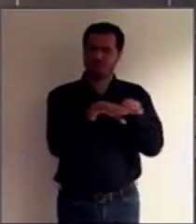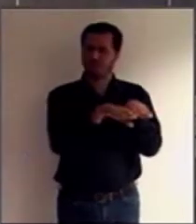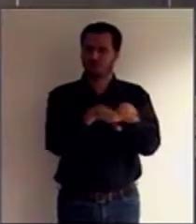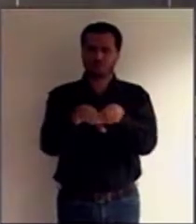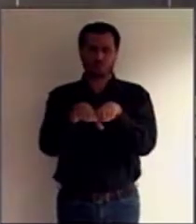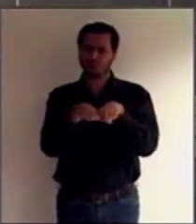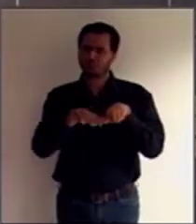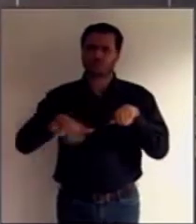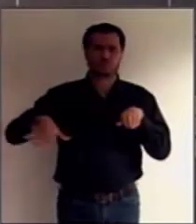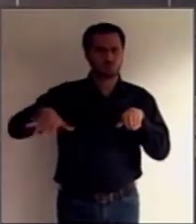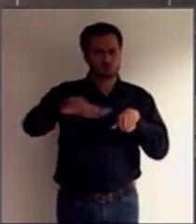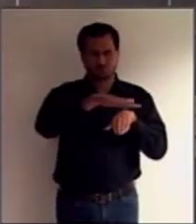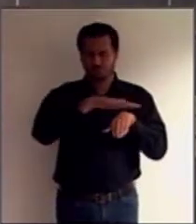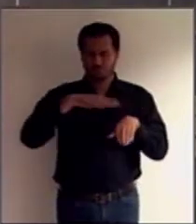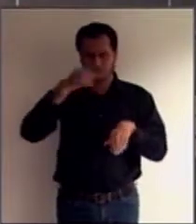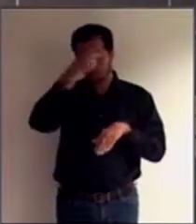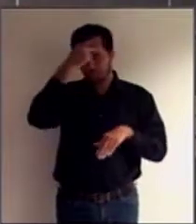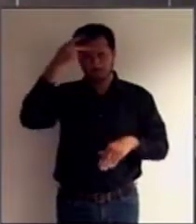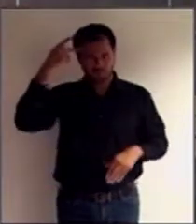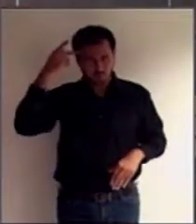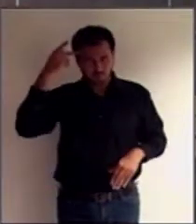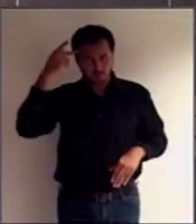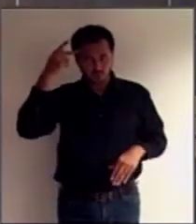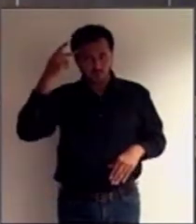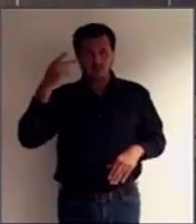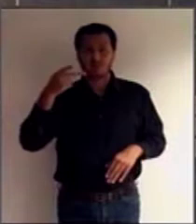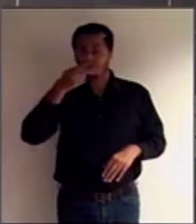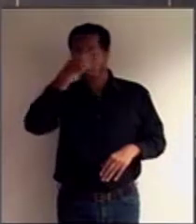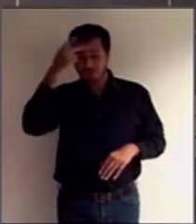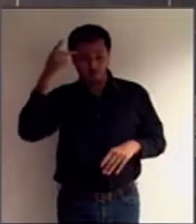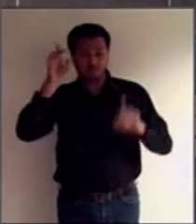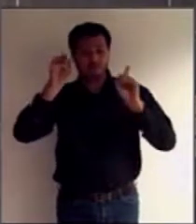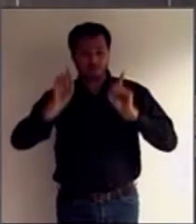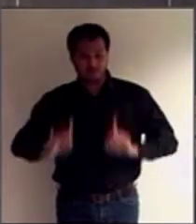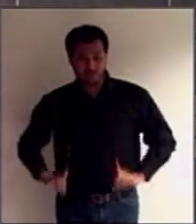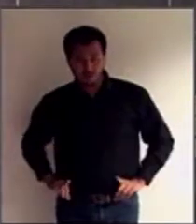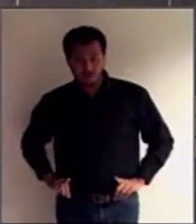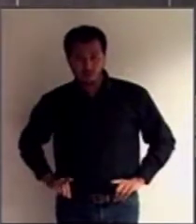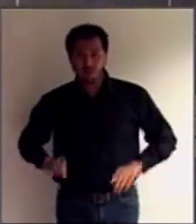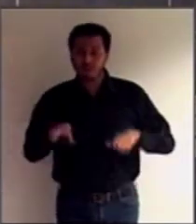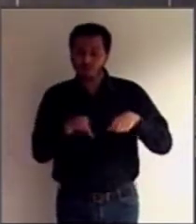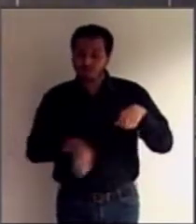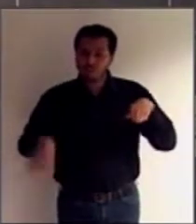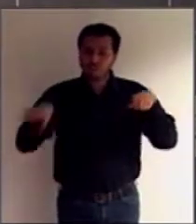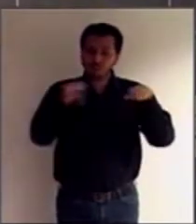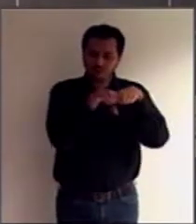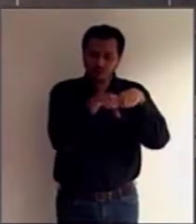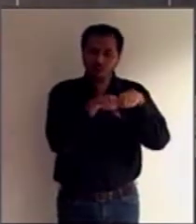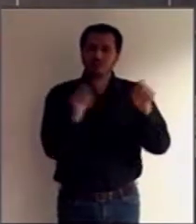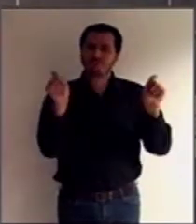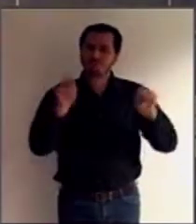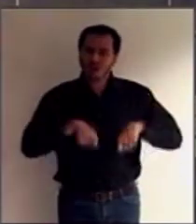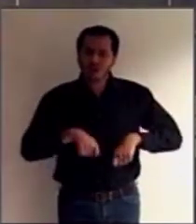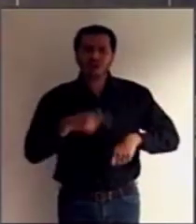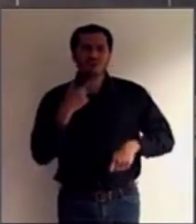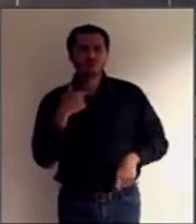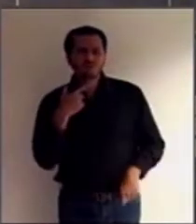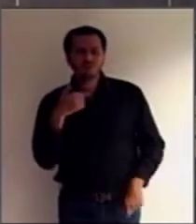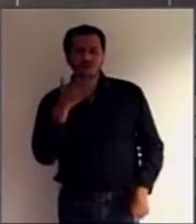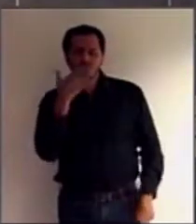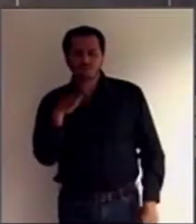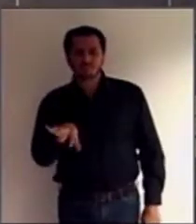com as demais pessoas. A igualdade da pessoa com deficiência também contribuir, também optar